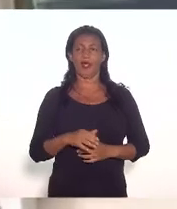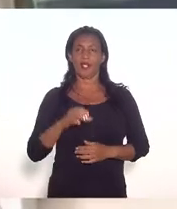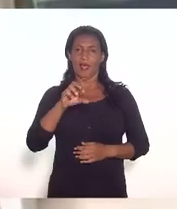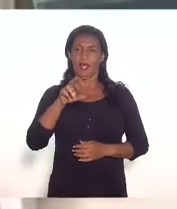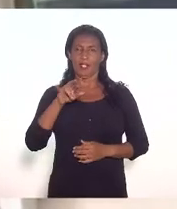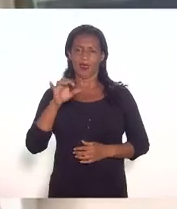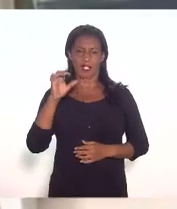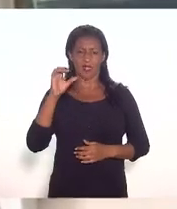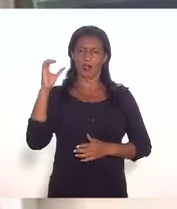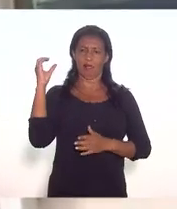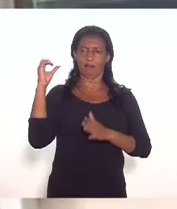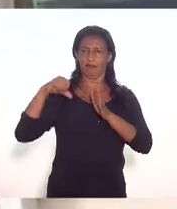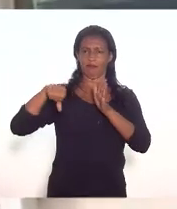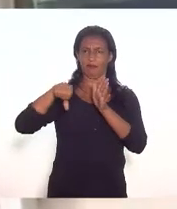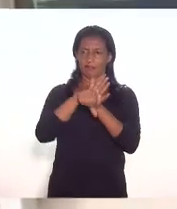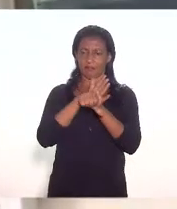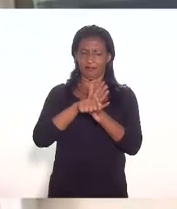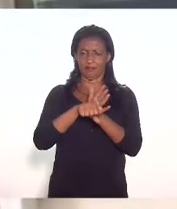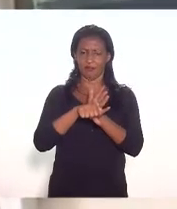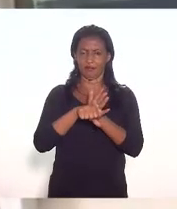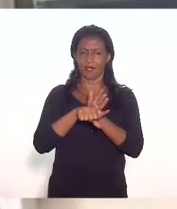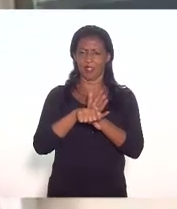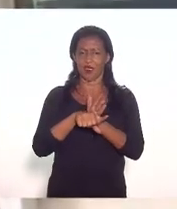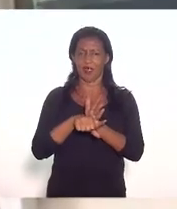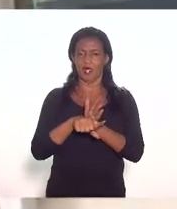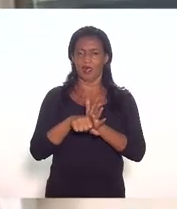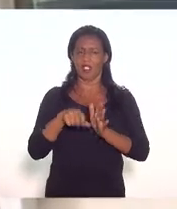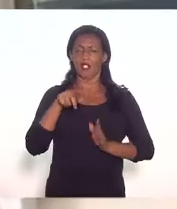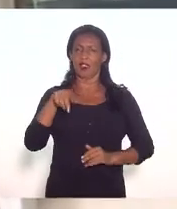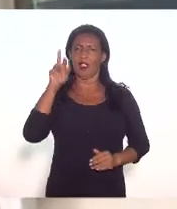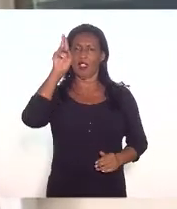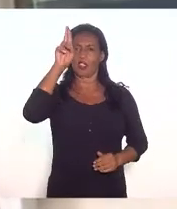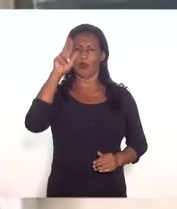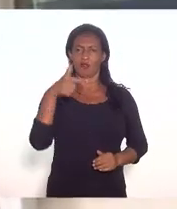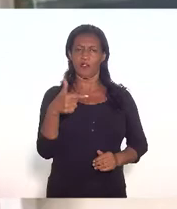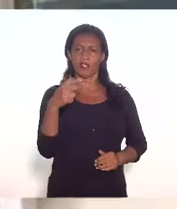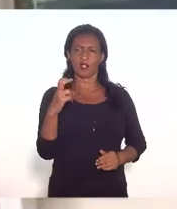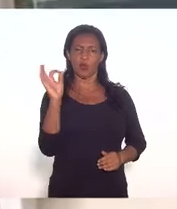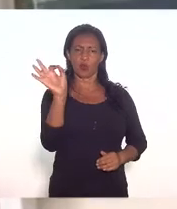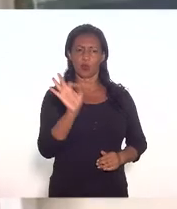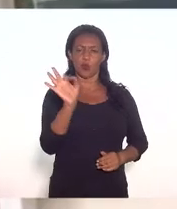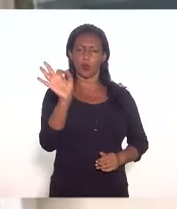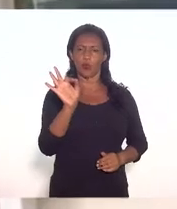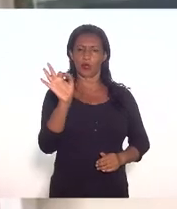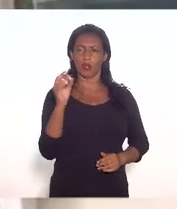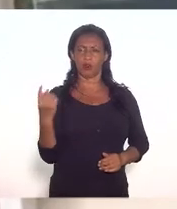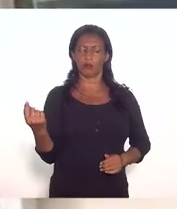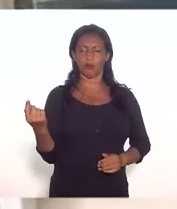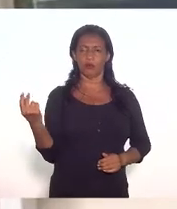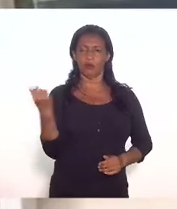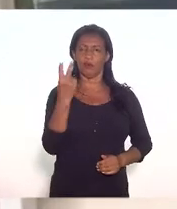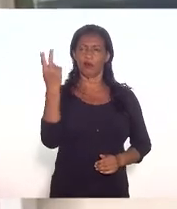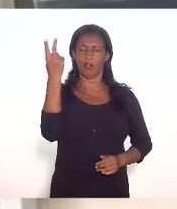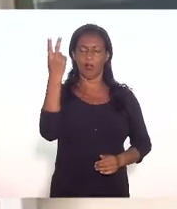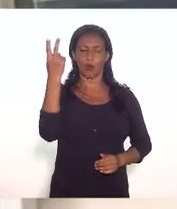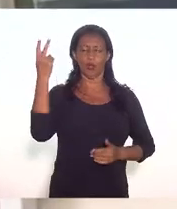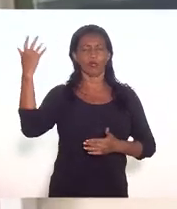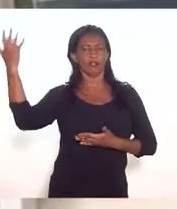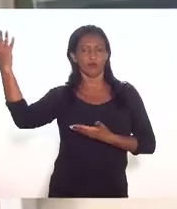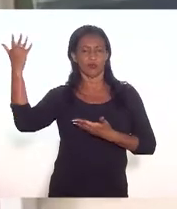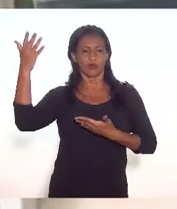ele era responsável por 25% do valor importado no Rio de Janeiro